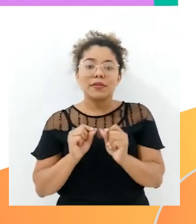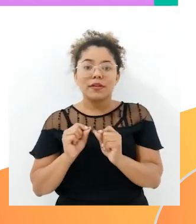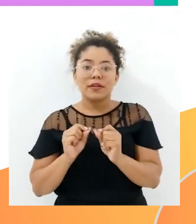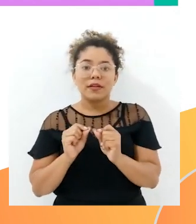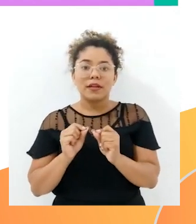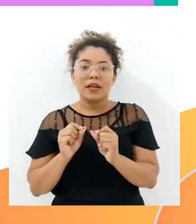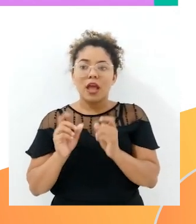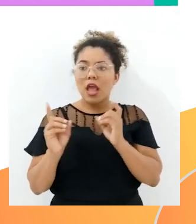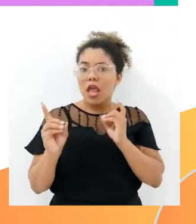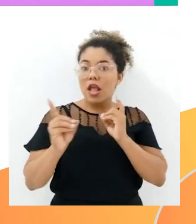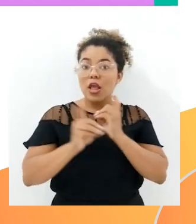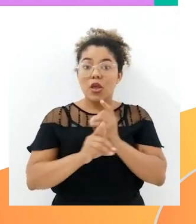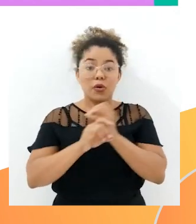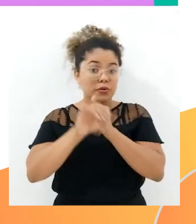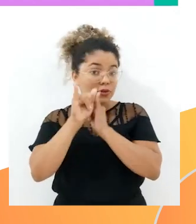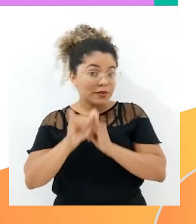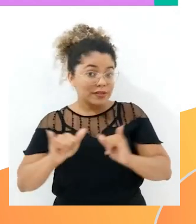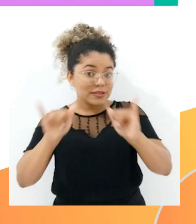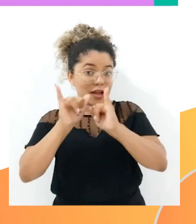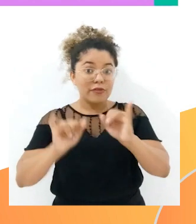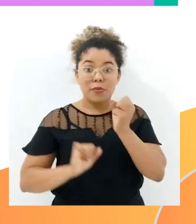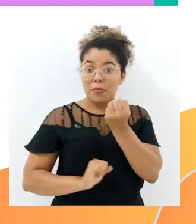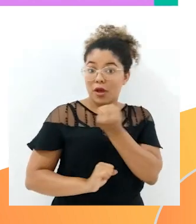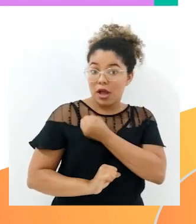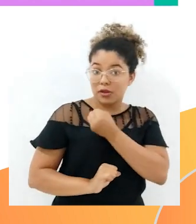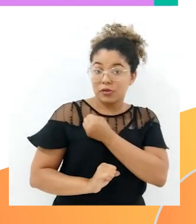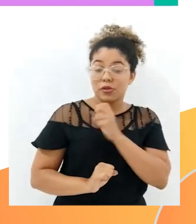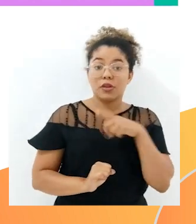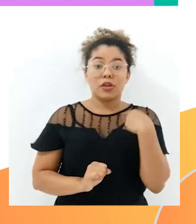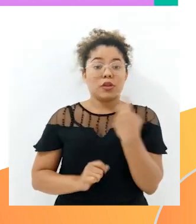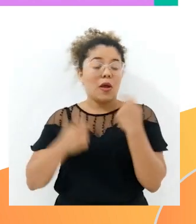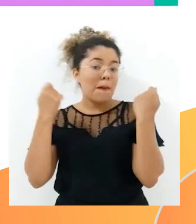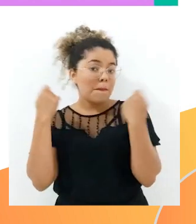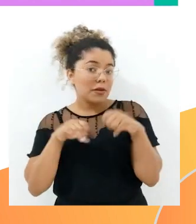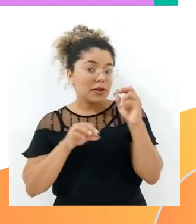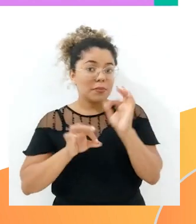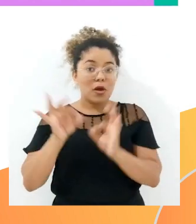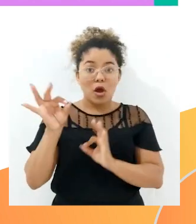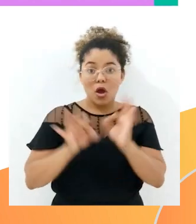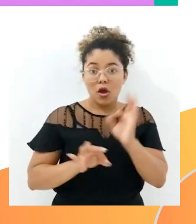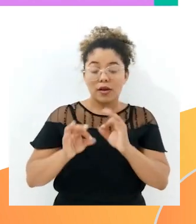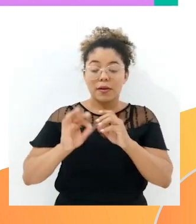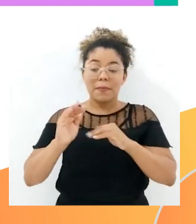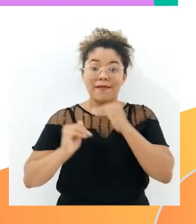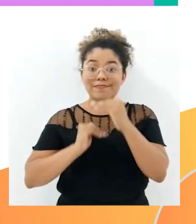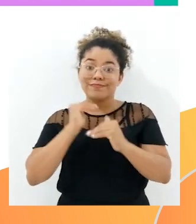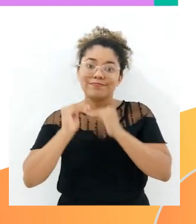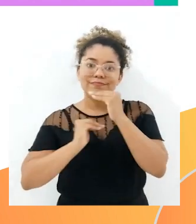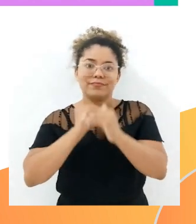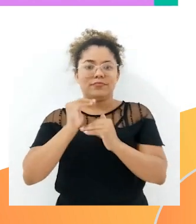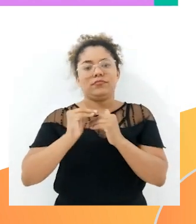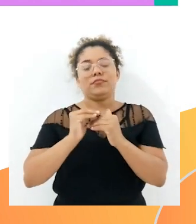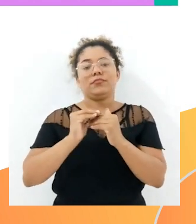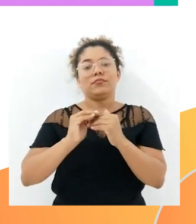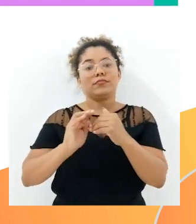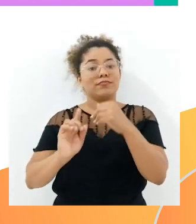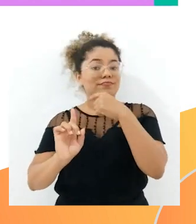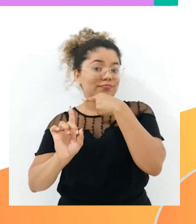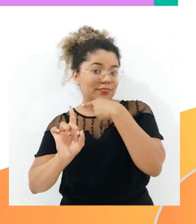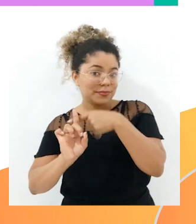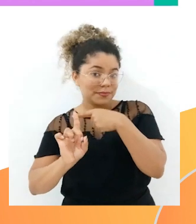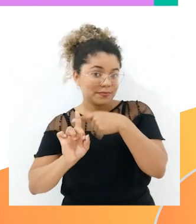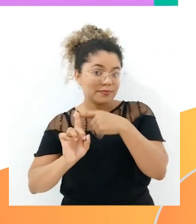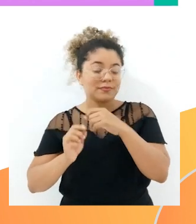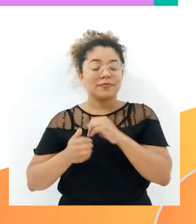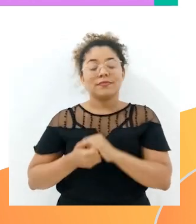localizar as informações que nós precisaremos para desenvolver a